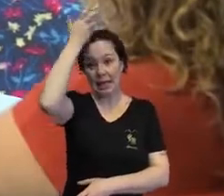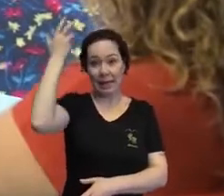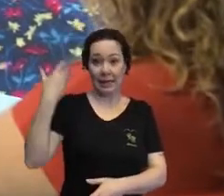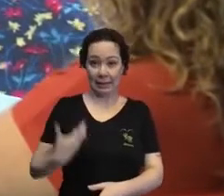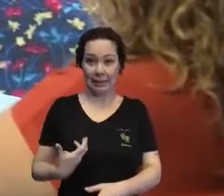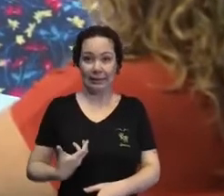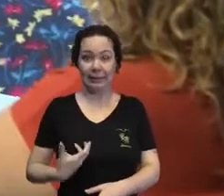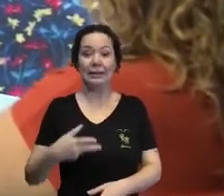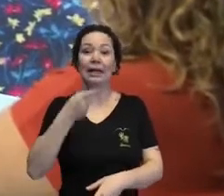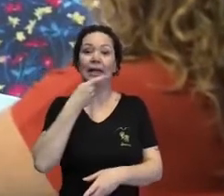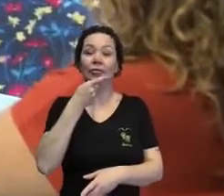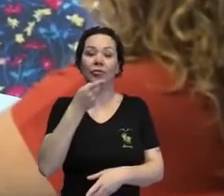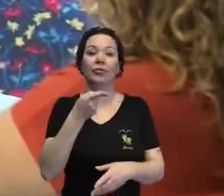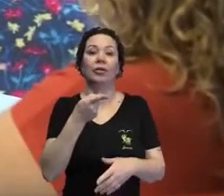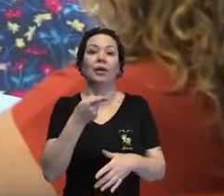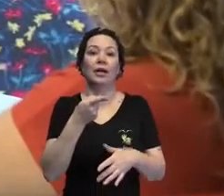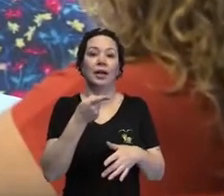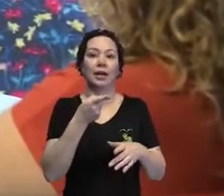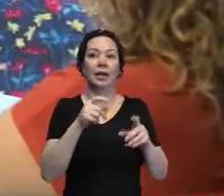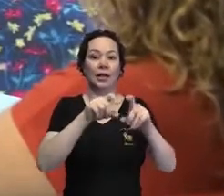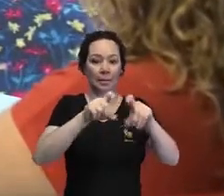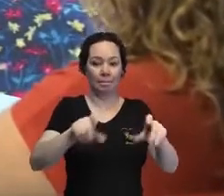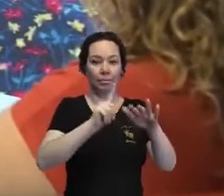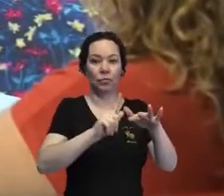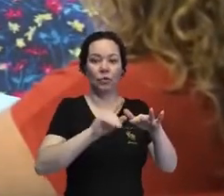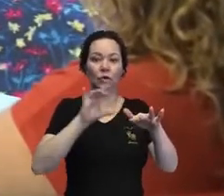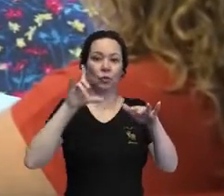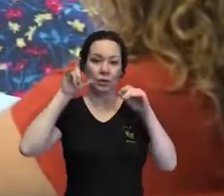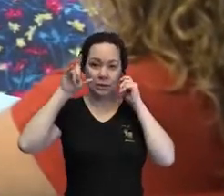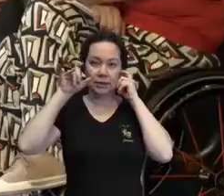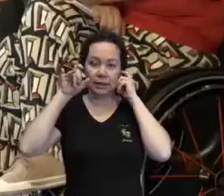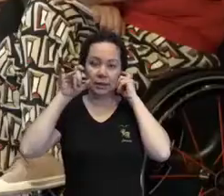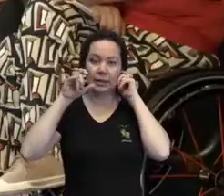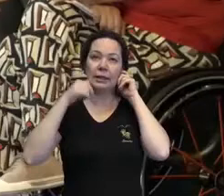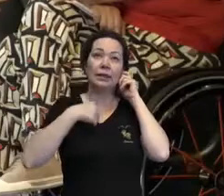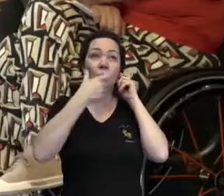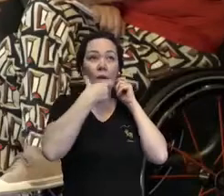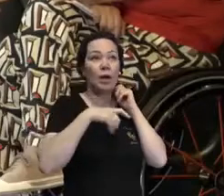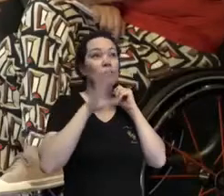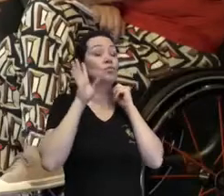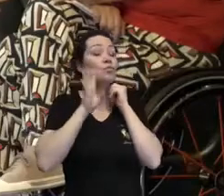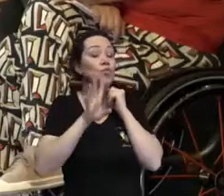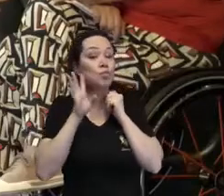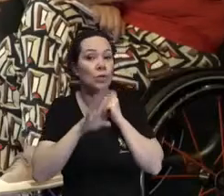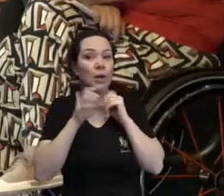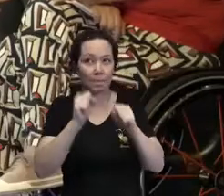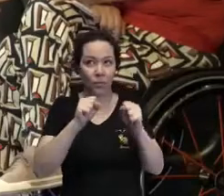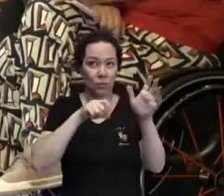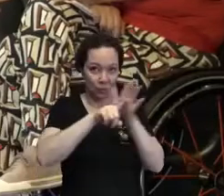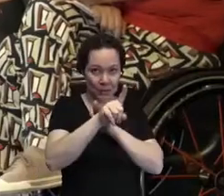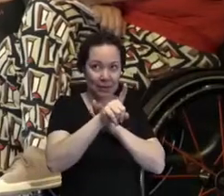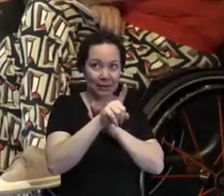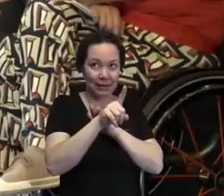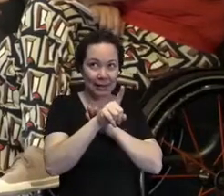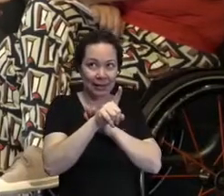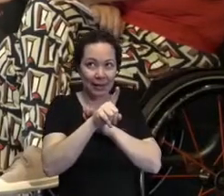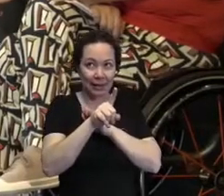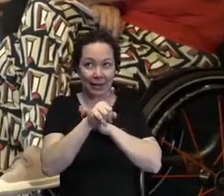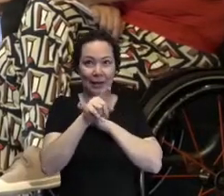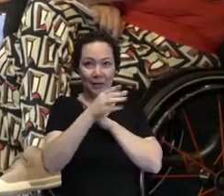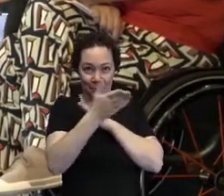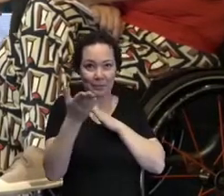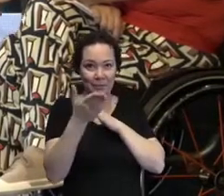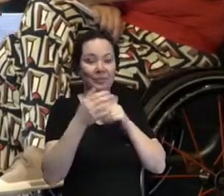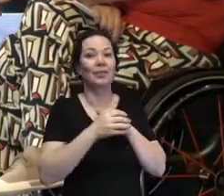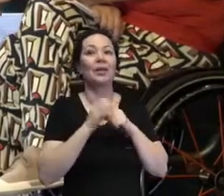afirmação na bio do Instagram dela que eu acho fantástica. Posso perguntar para ela? e Tabata. Por favor.